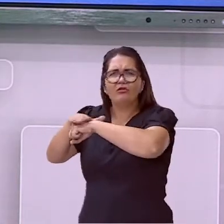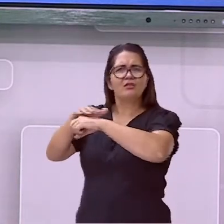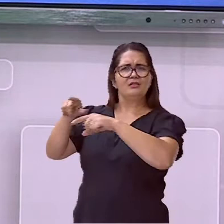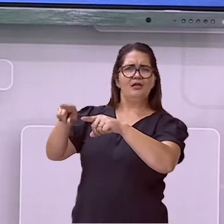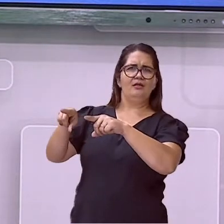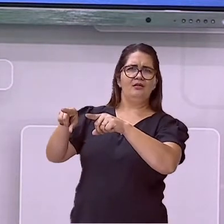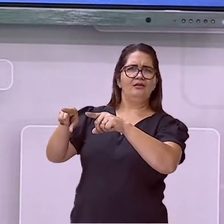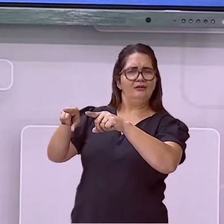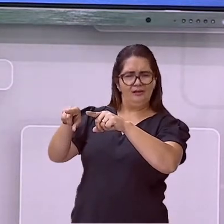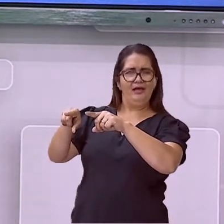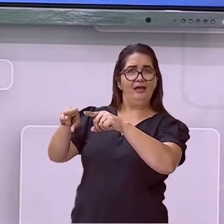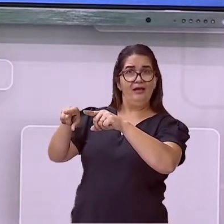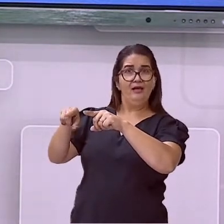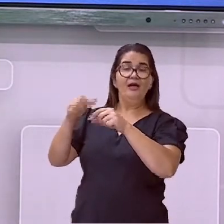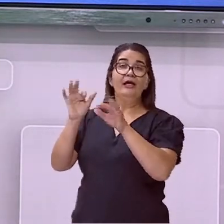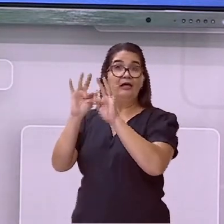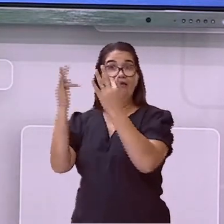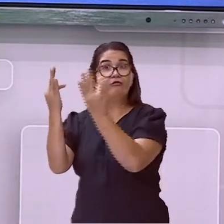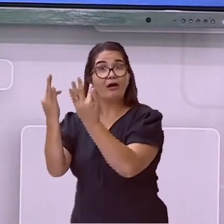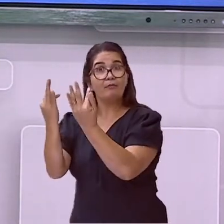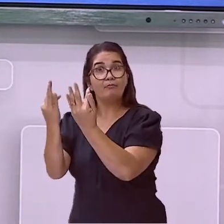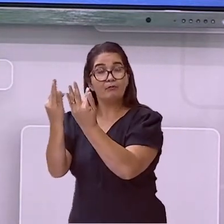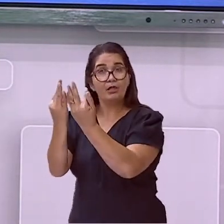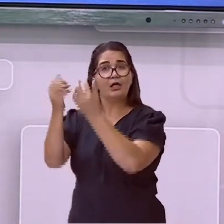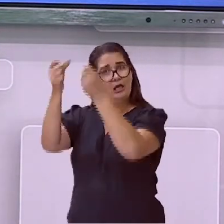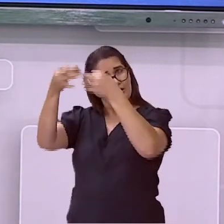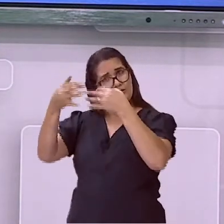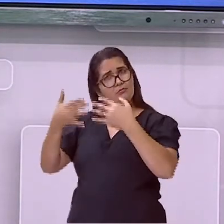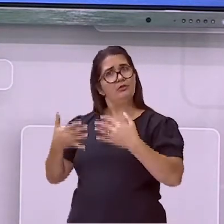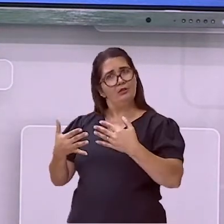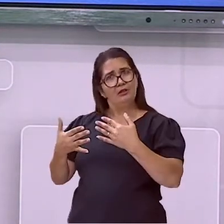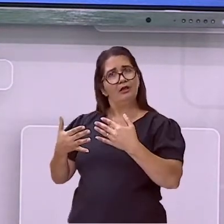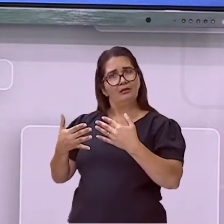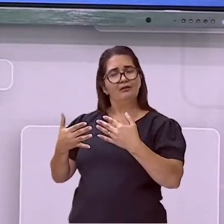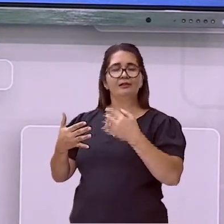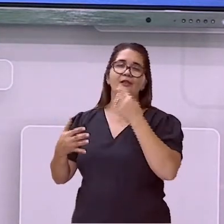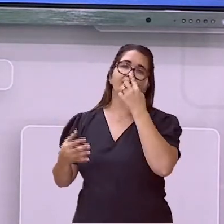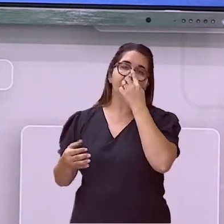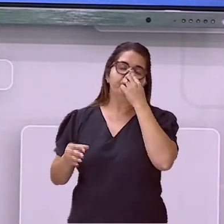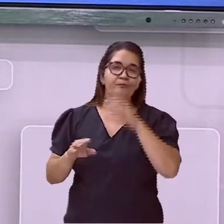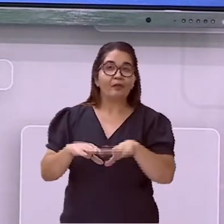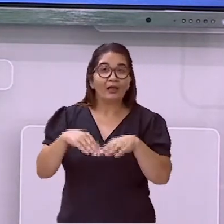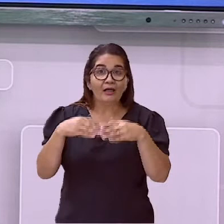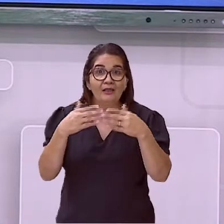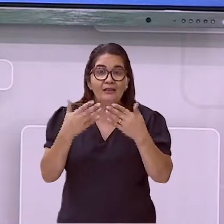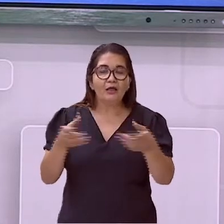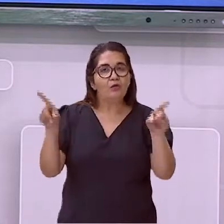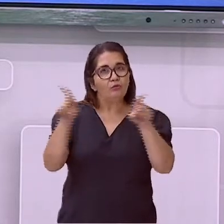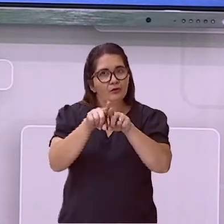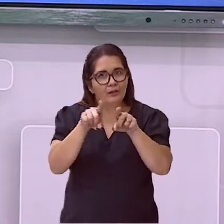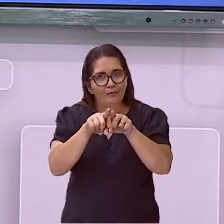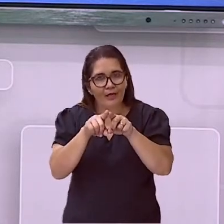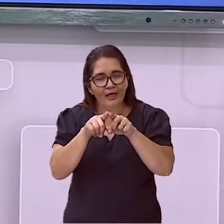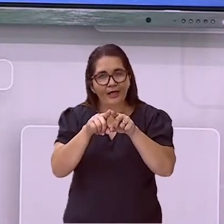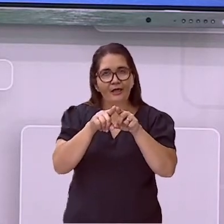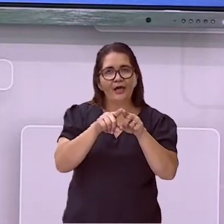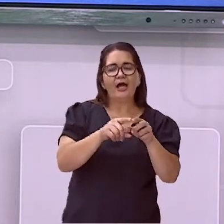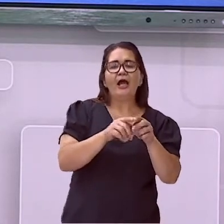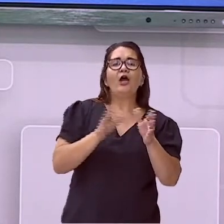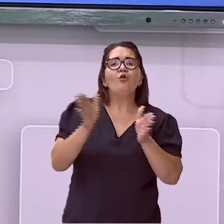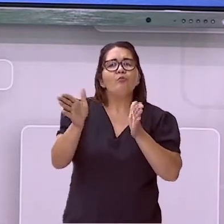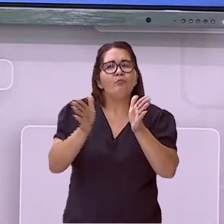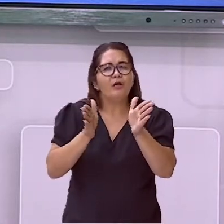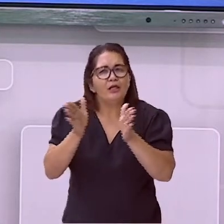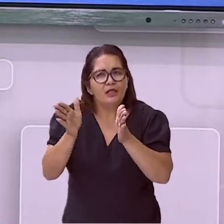E quanto tempo dura isso? A gente tem como precisar? Ela geralmente é uma fase que começa aos 12